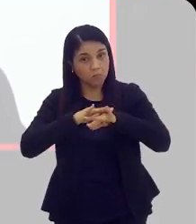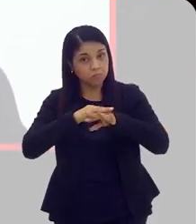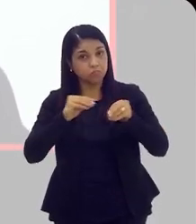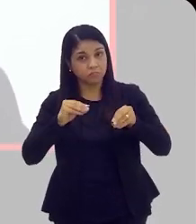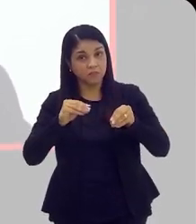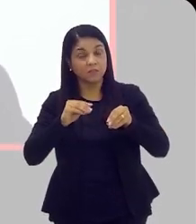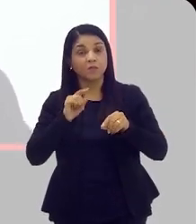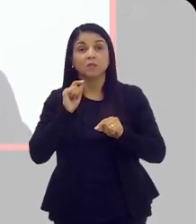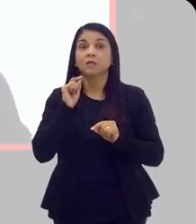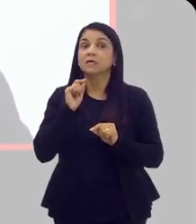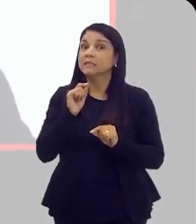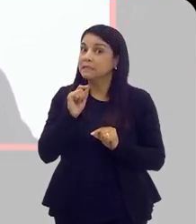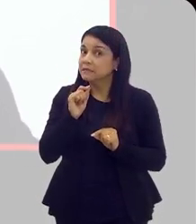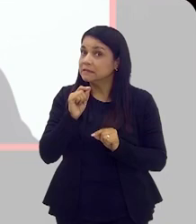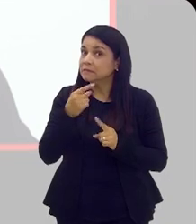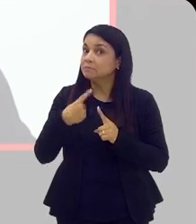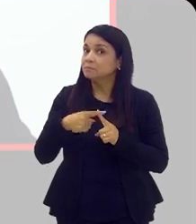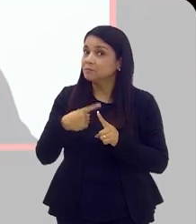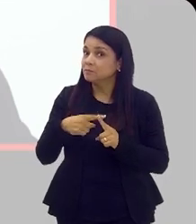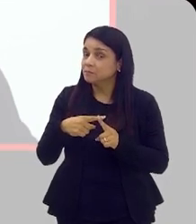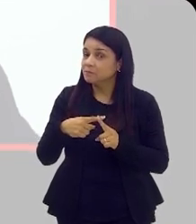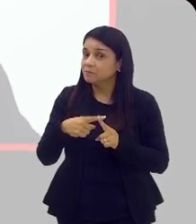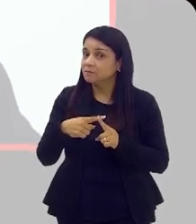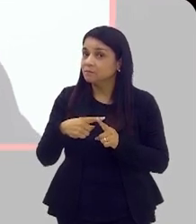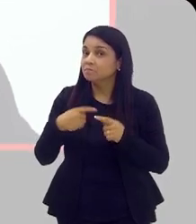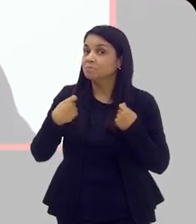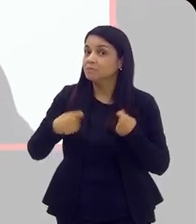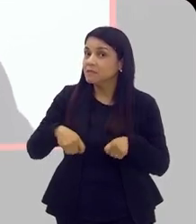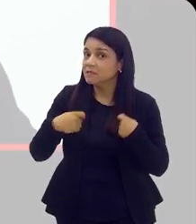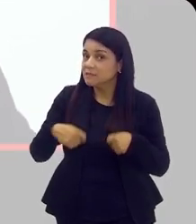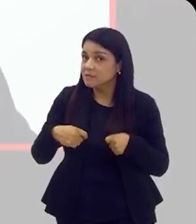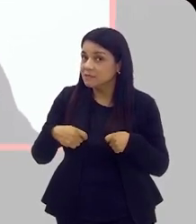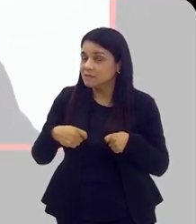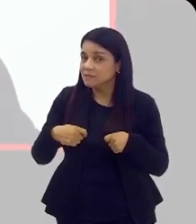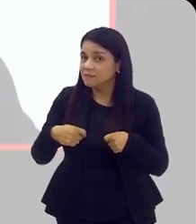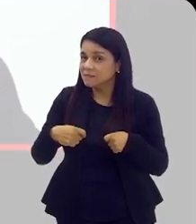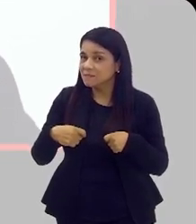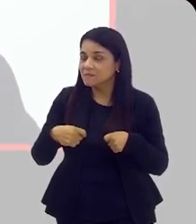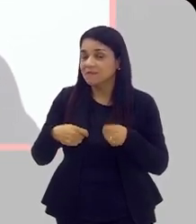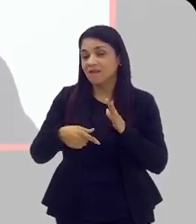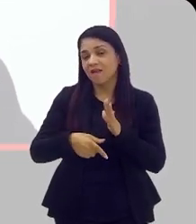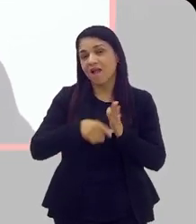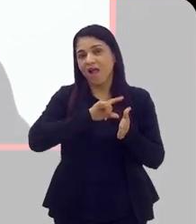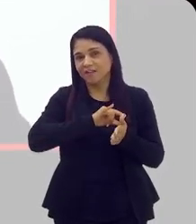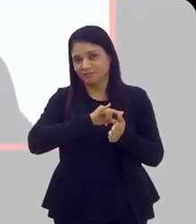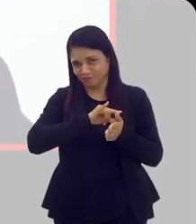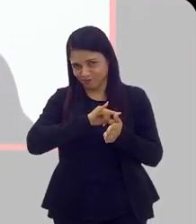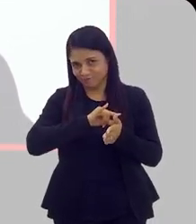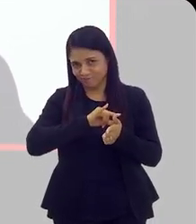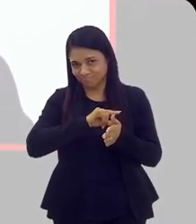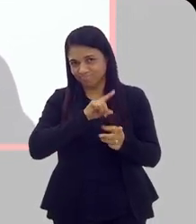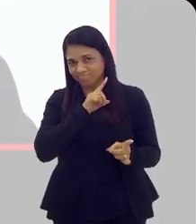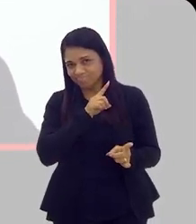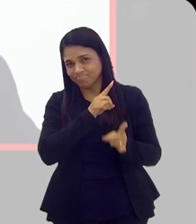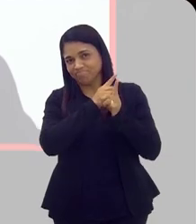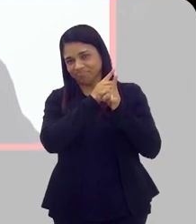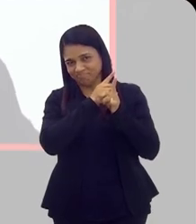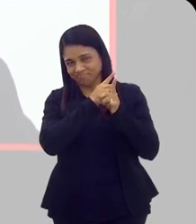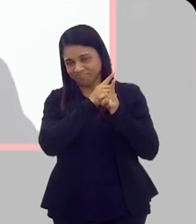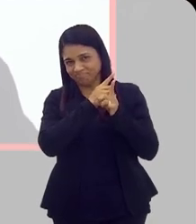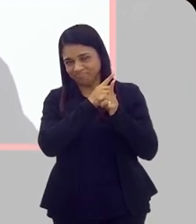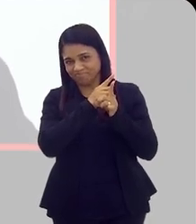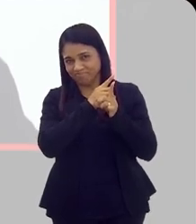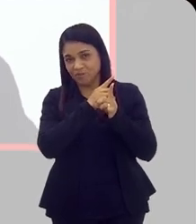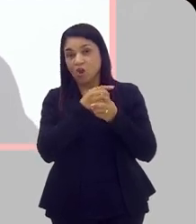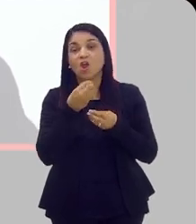curados desde que, olha só que importante, desde que diagnosticada precocemente. Então, a